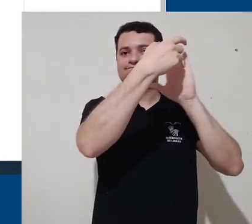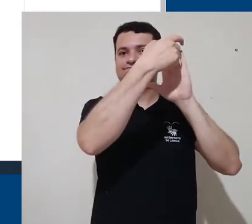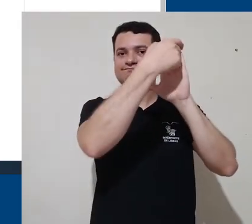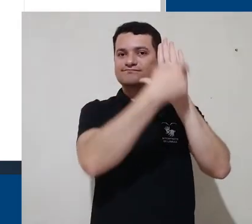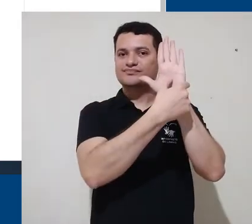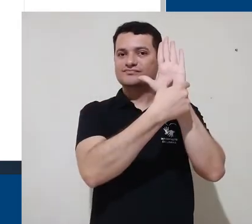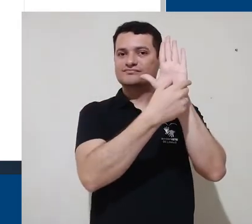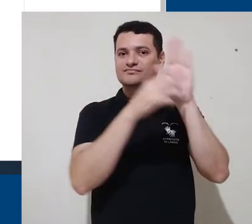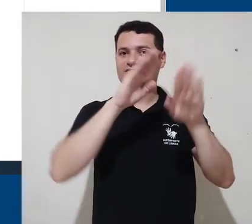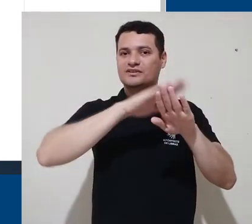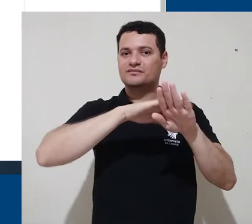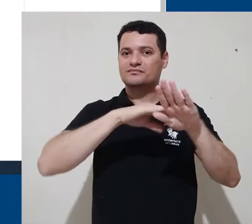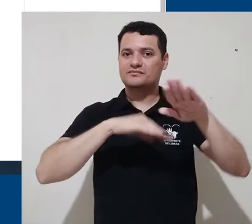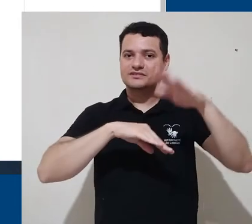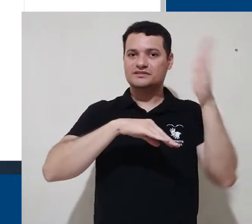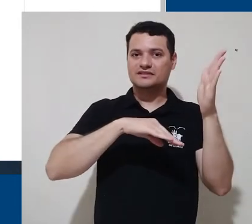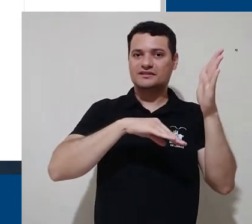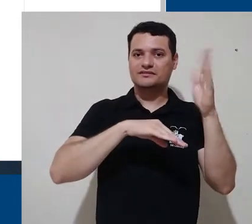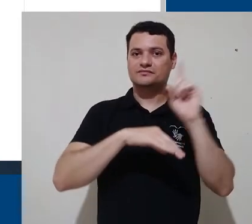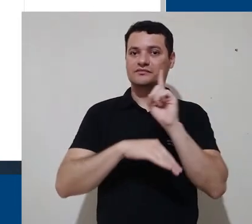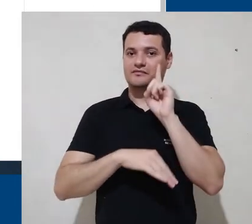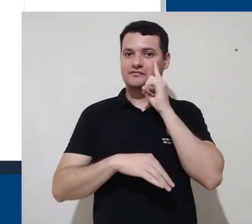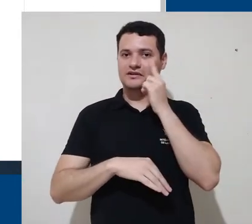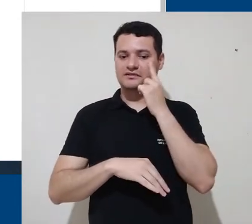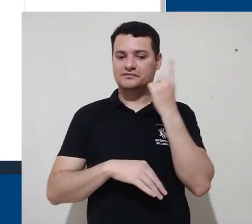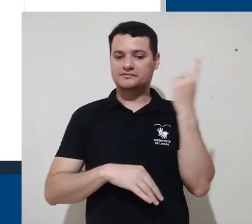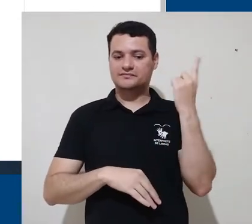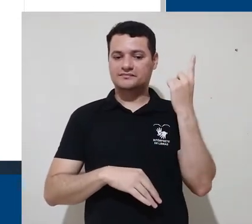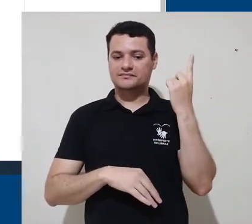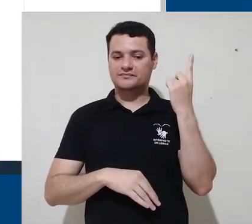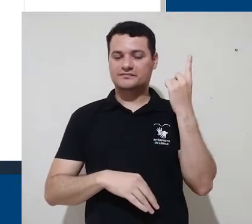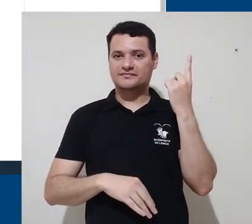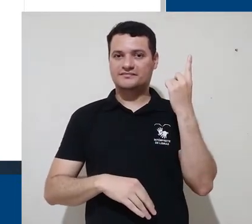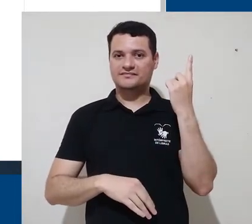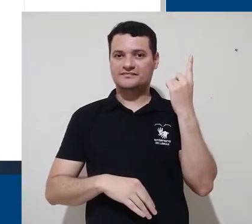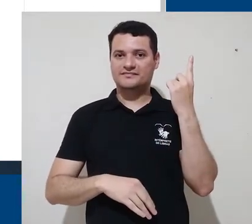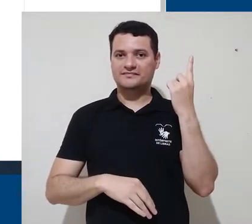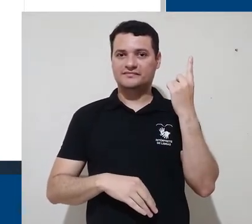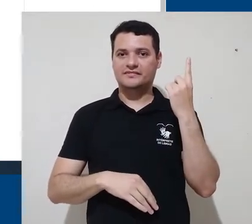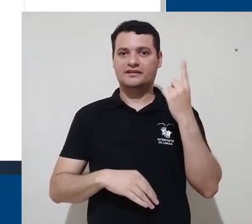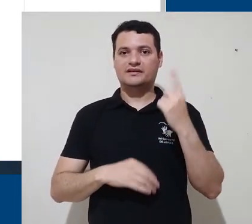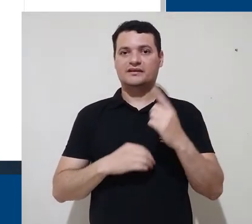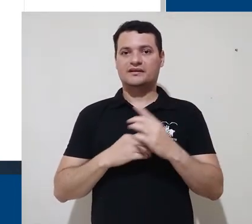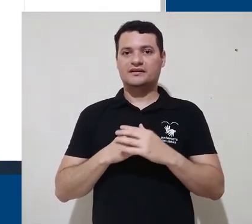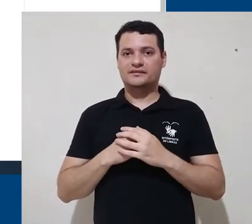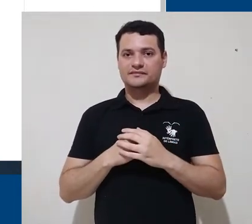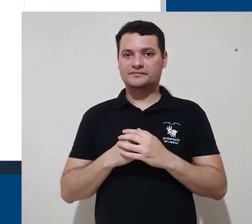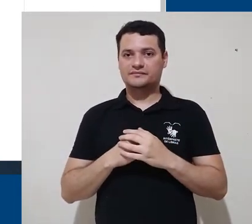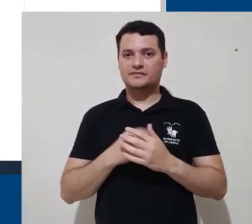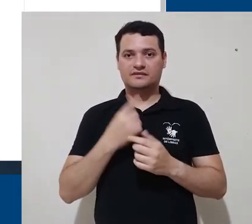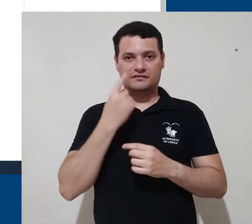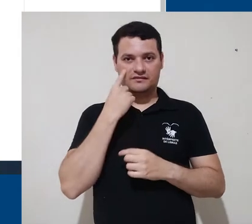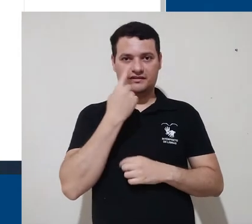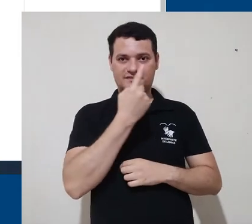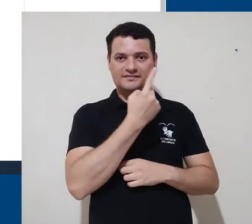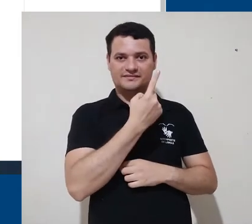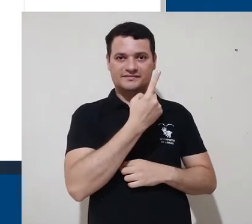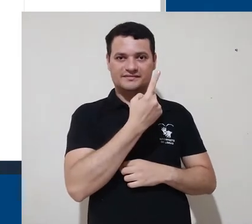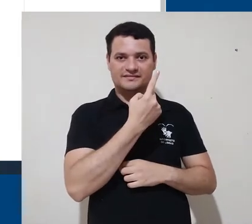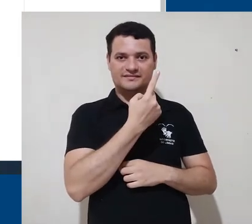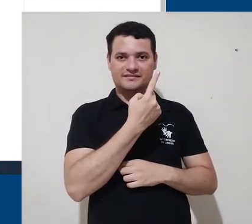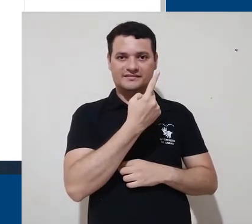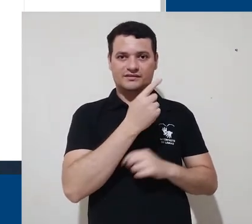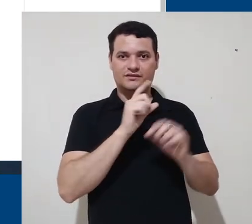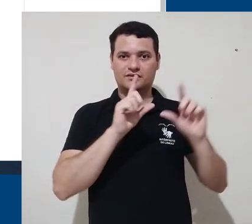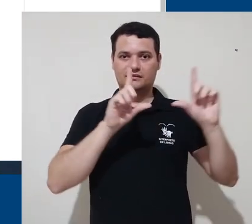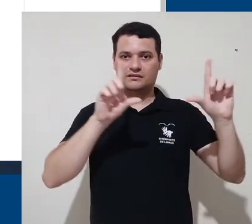localizado aqui no canto esquerdo, na parte superior da tela. A presença do painel de login na